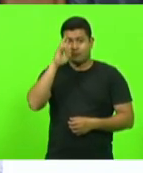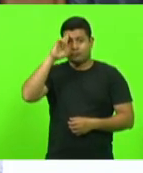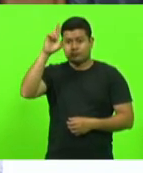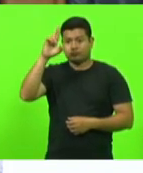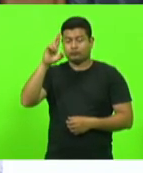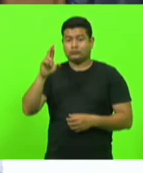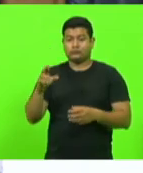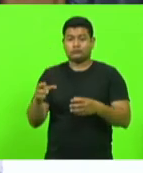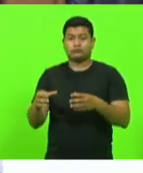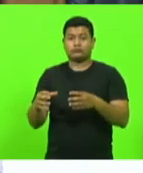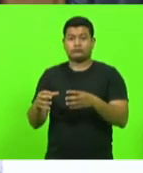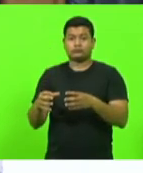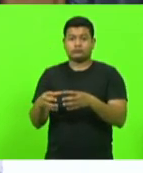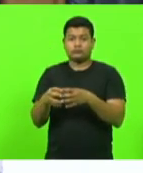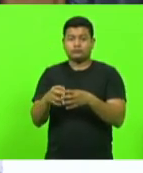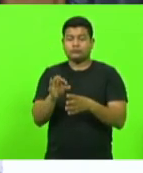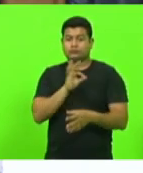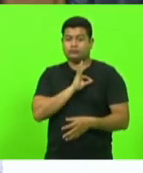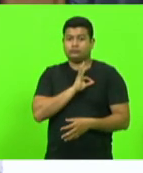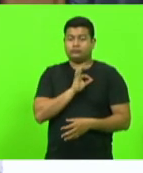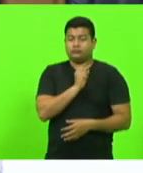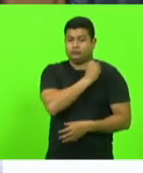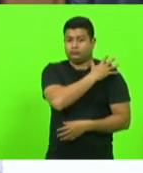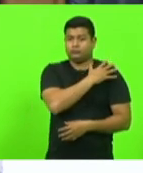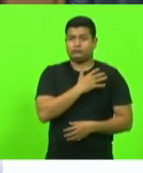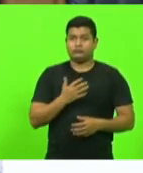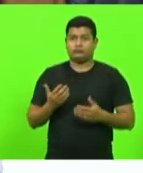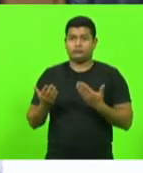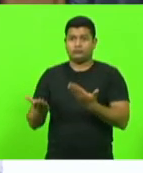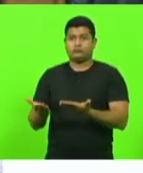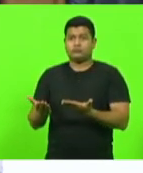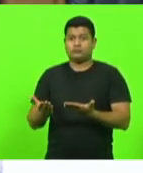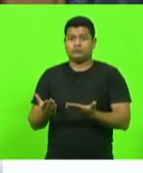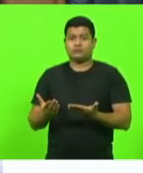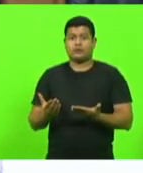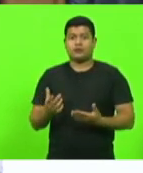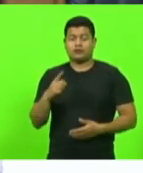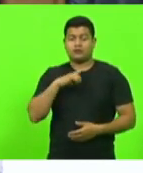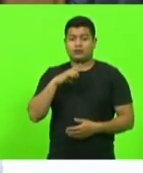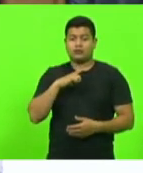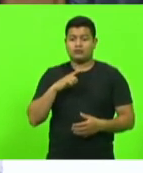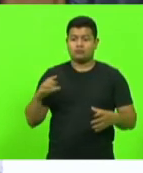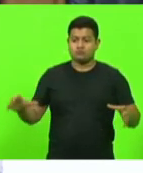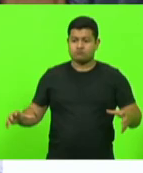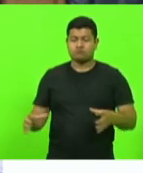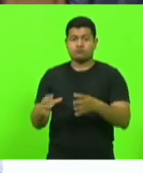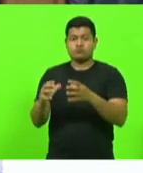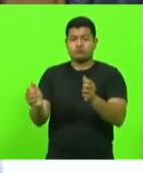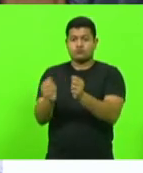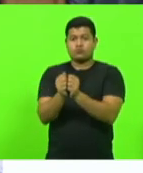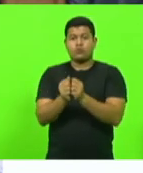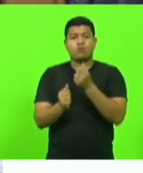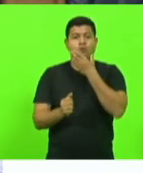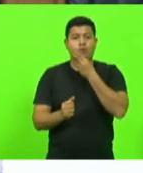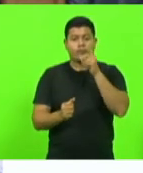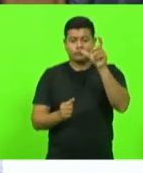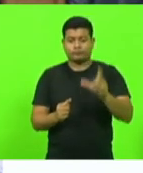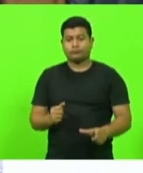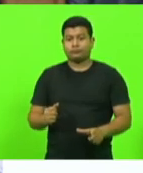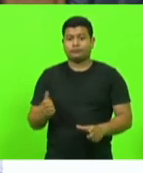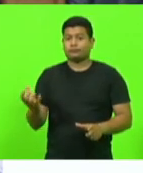no qual o binômio, o que significa isso? A unidade entre o homem e o cão. E tem inúmeros